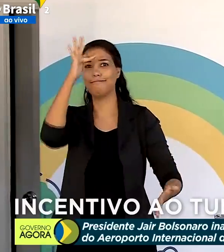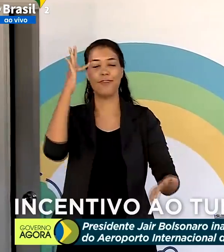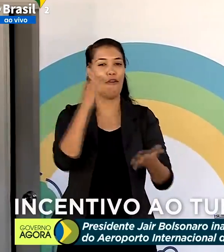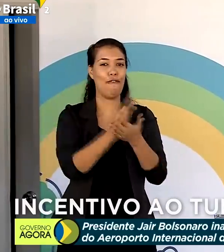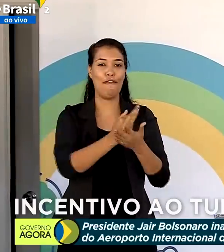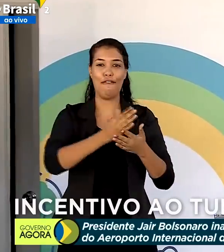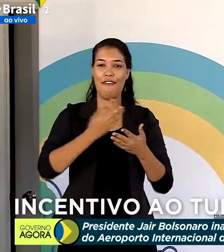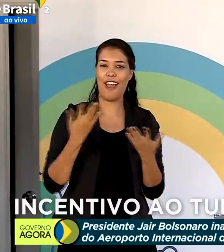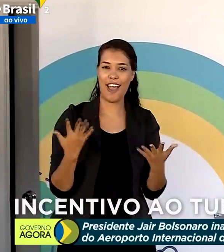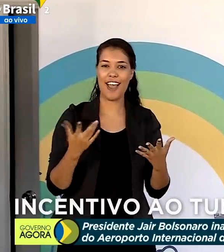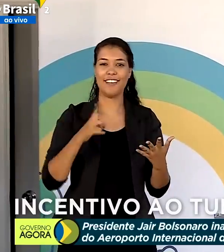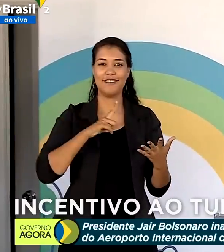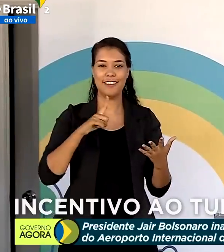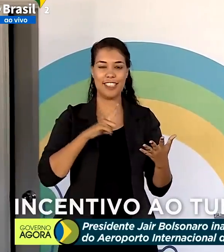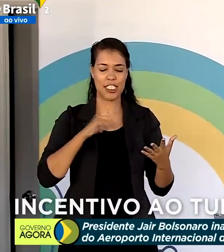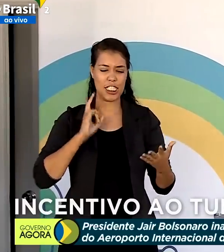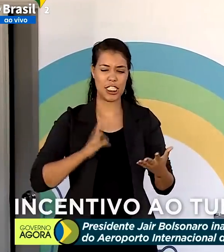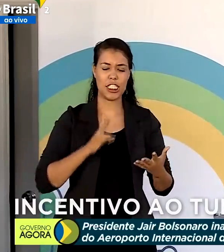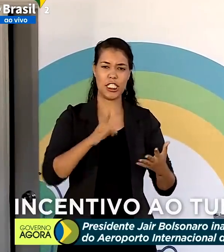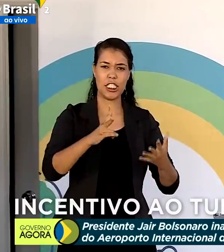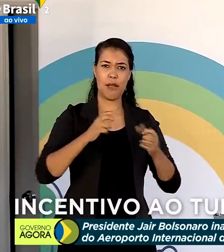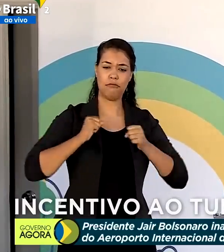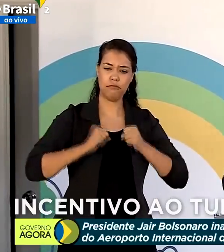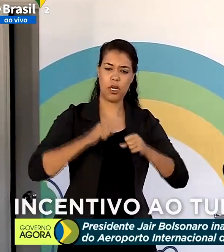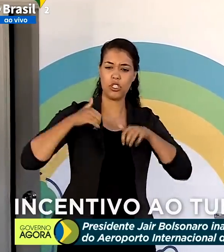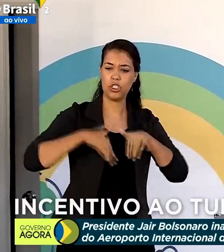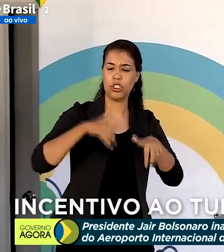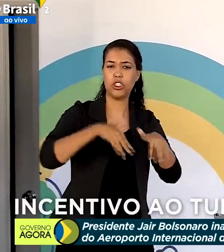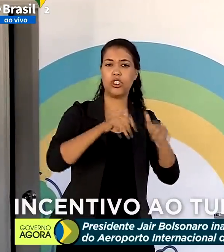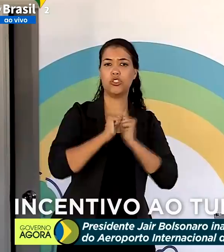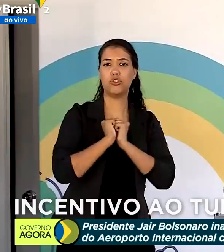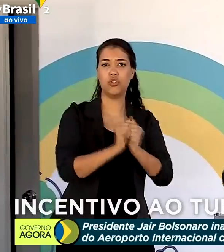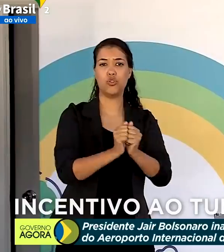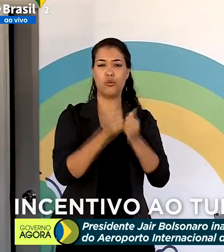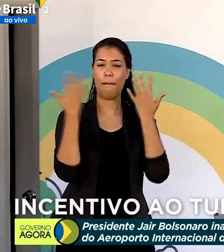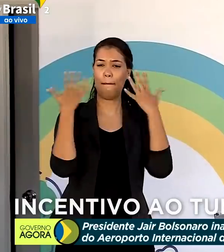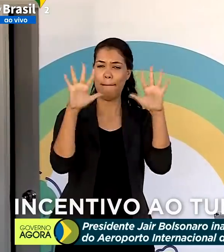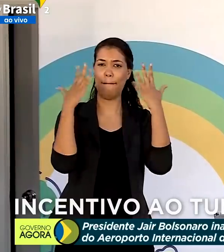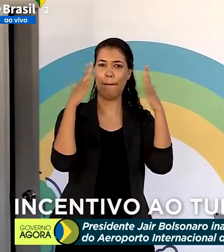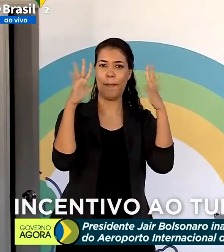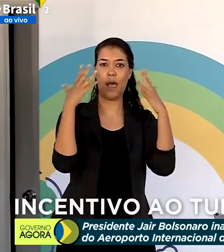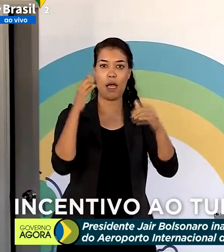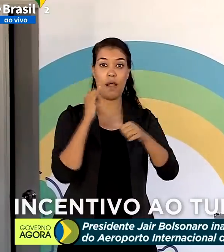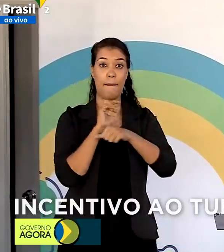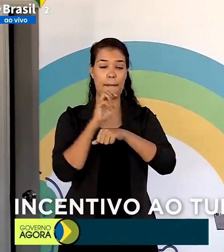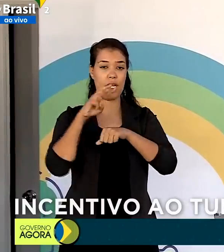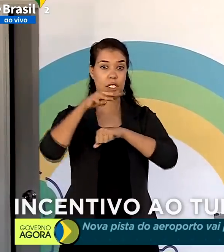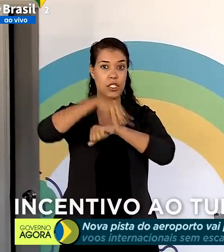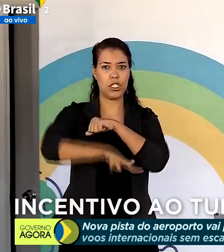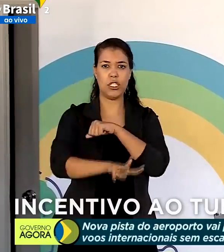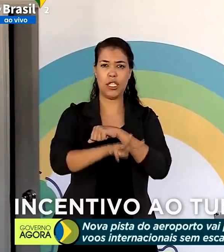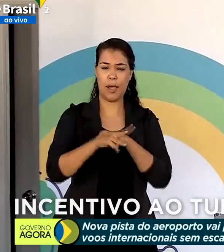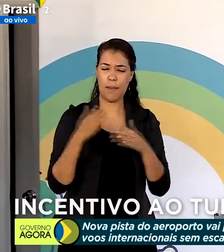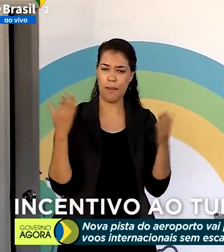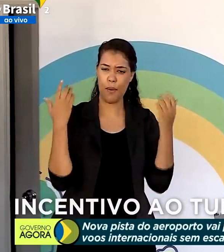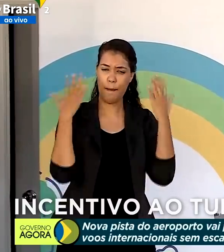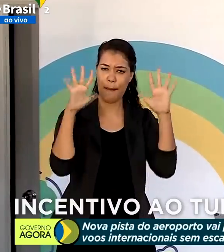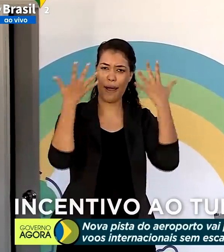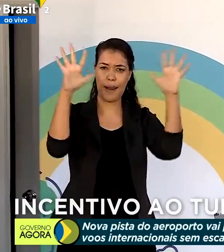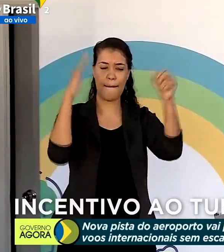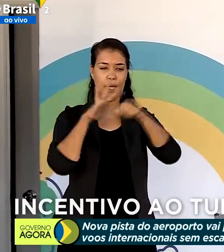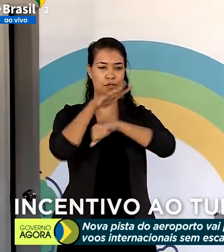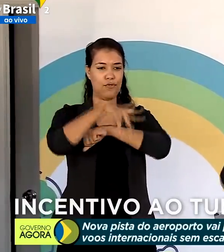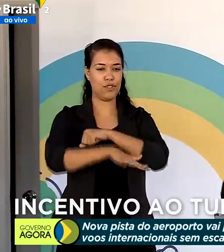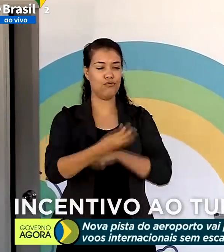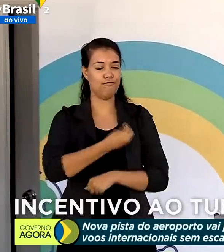vontade, estaremos sempre marchando e caminhando a seu lado. Parabéns Itaipu, parabéns Fundo do Gaçu, parabéns a nossa cidade e Viva o